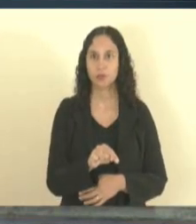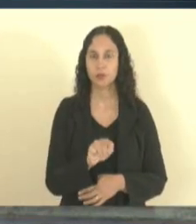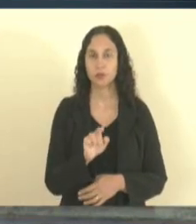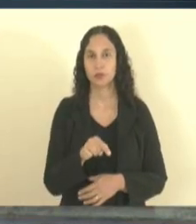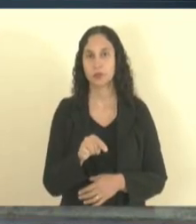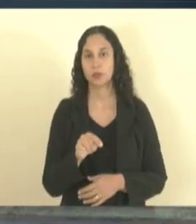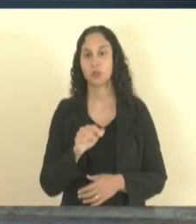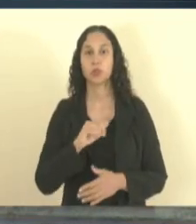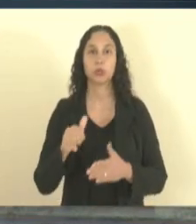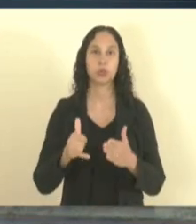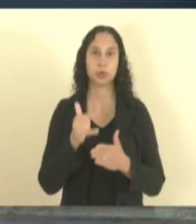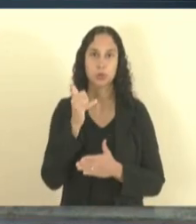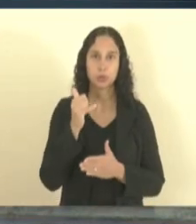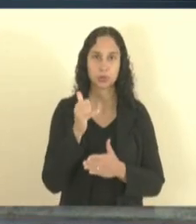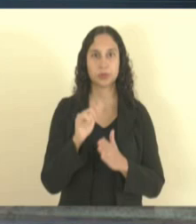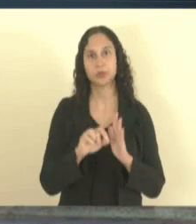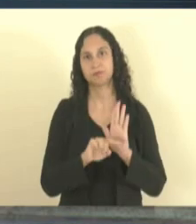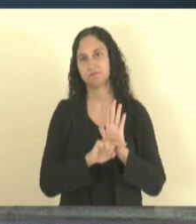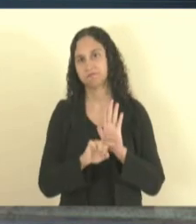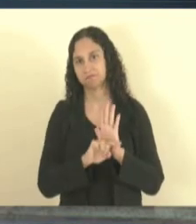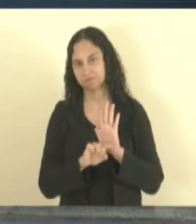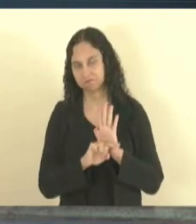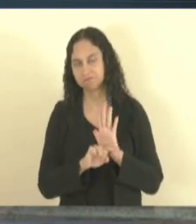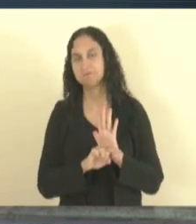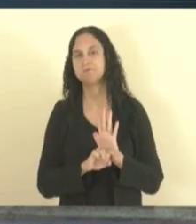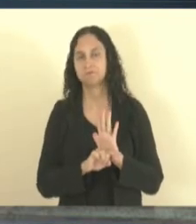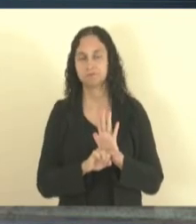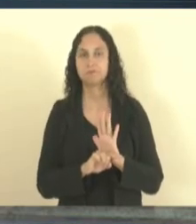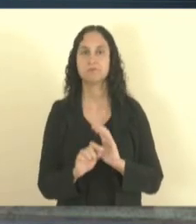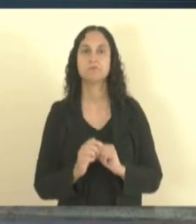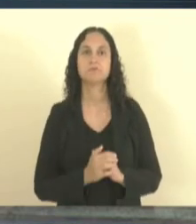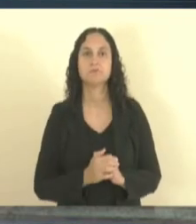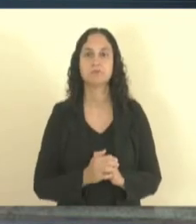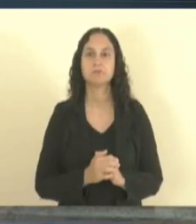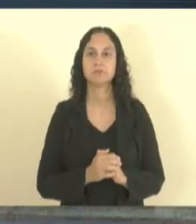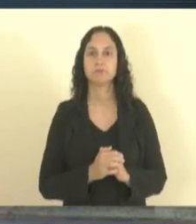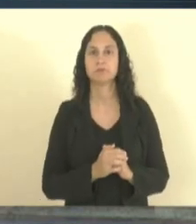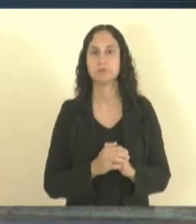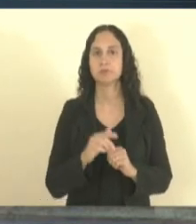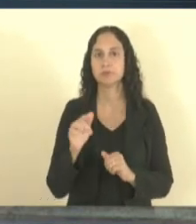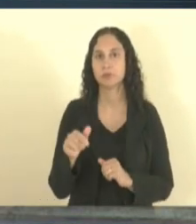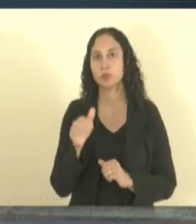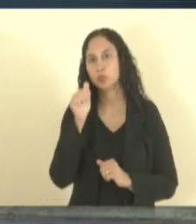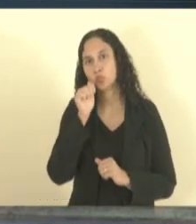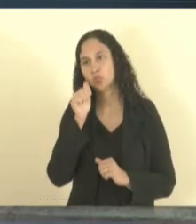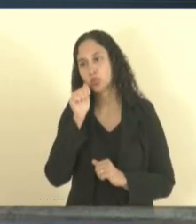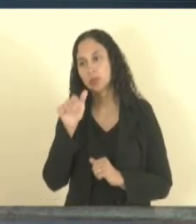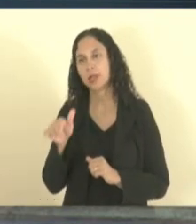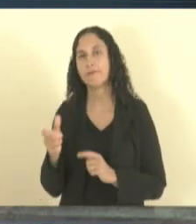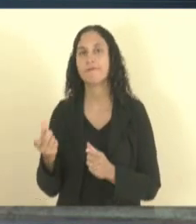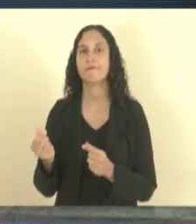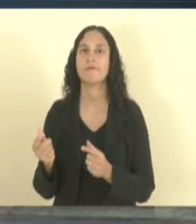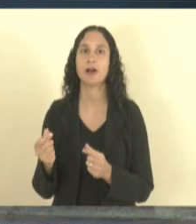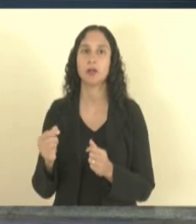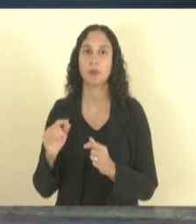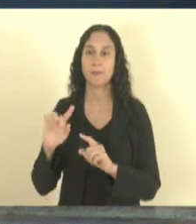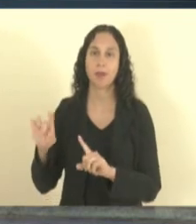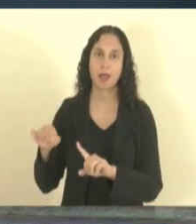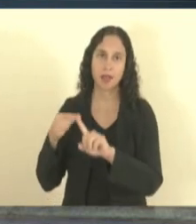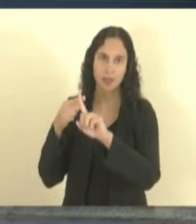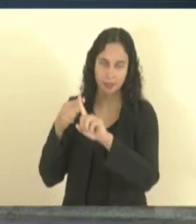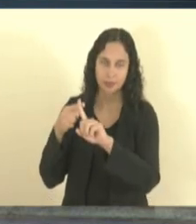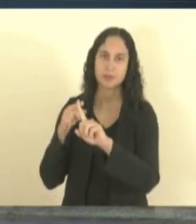juros negativos. E a mulher tem um valor maior nós temos